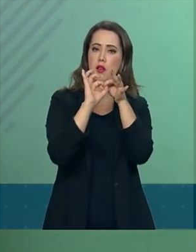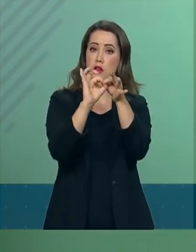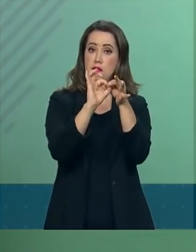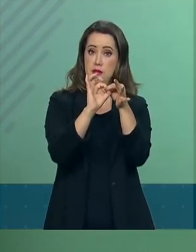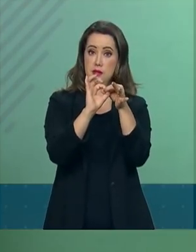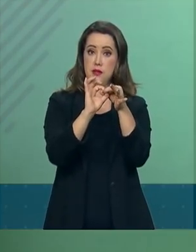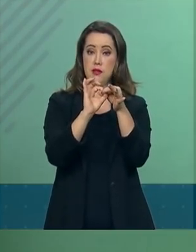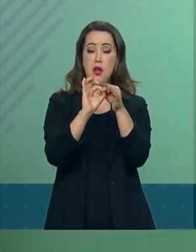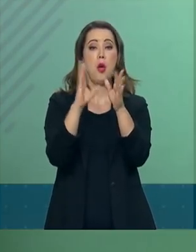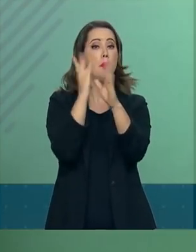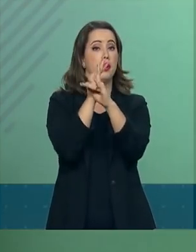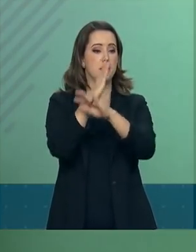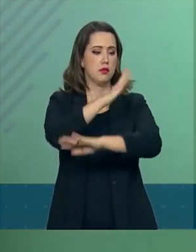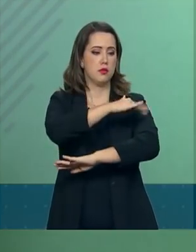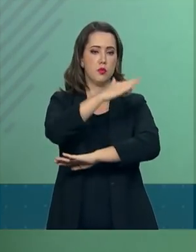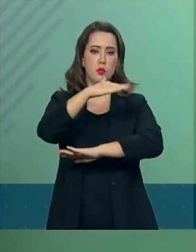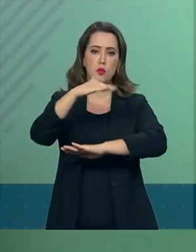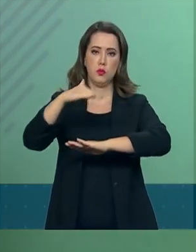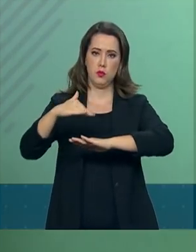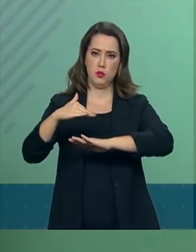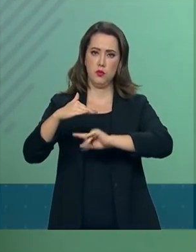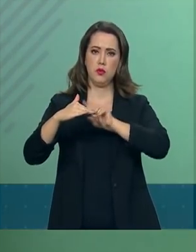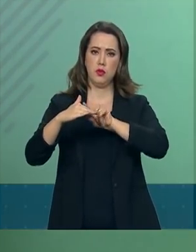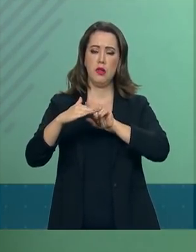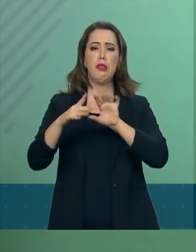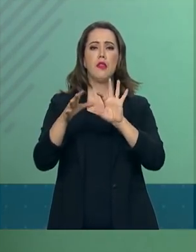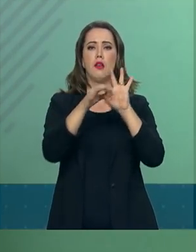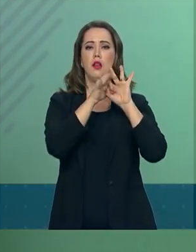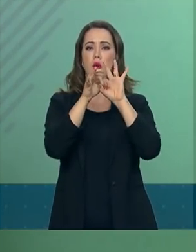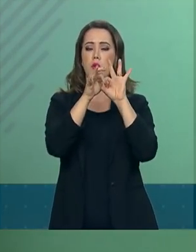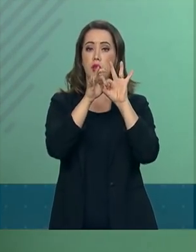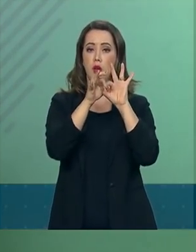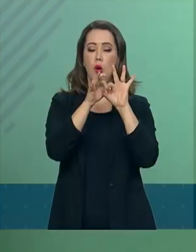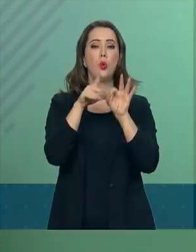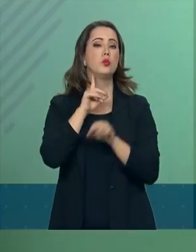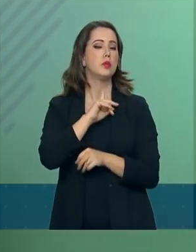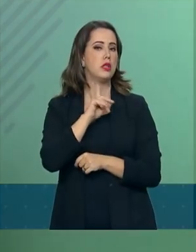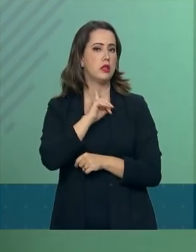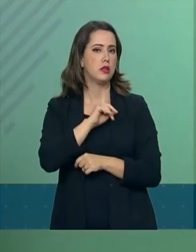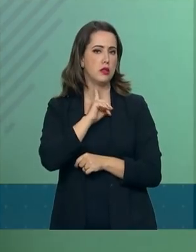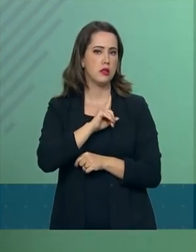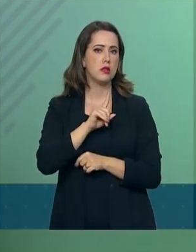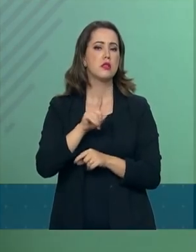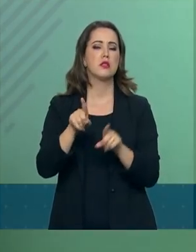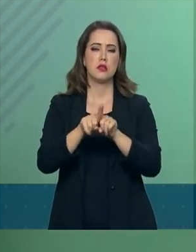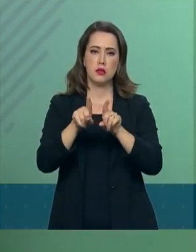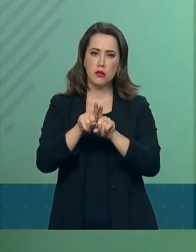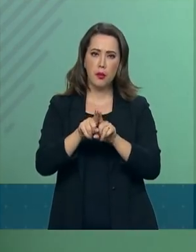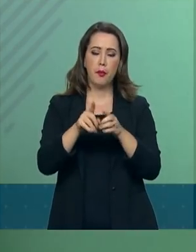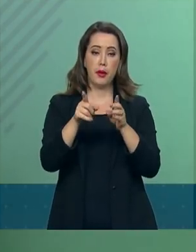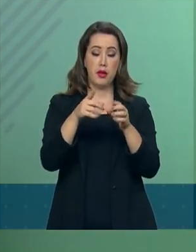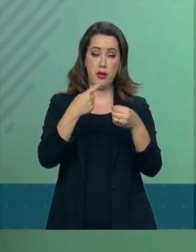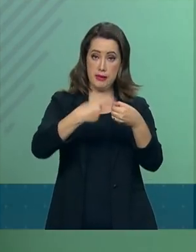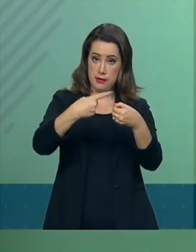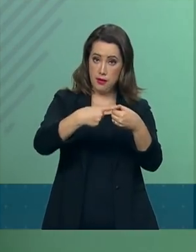com a parceria da União do Estado de Minas Gerais e Município de Brumadinho,